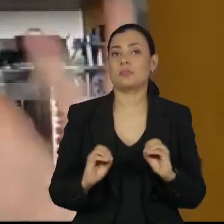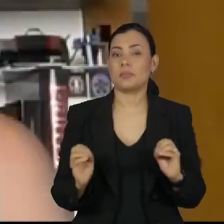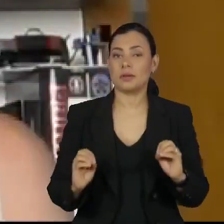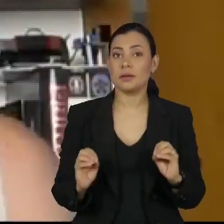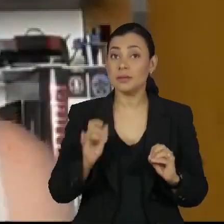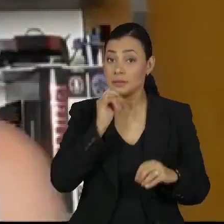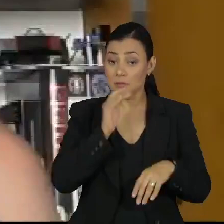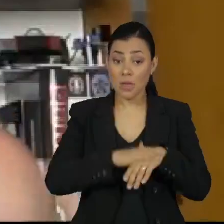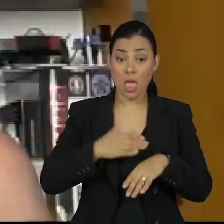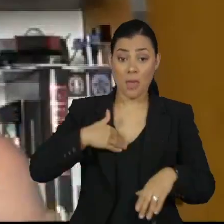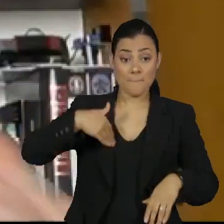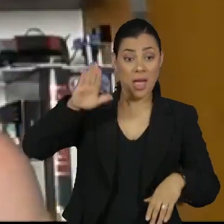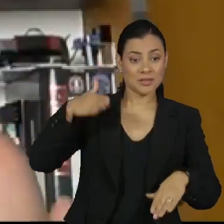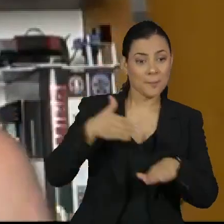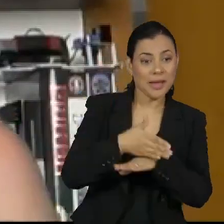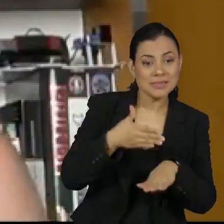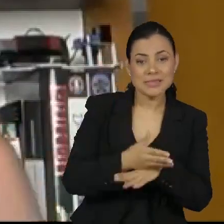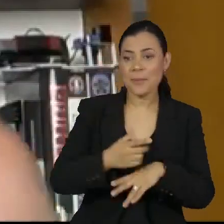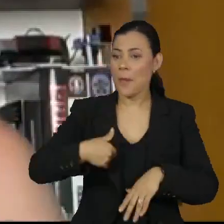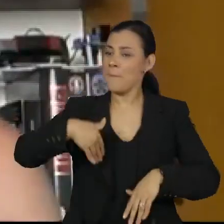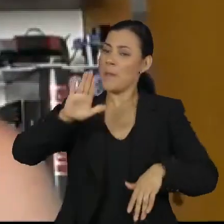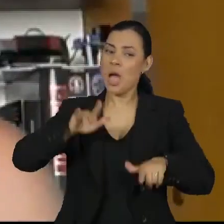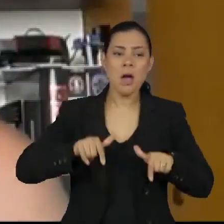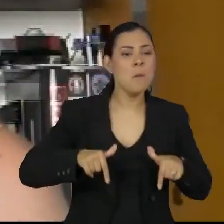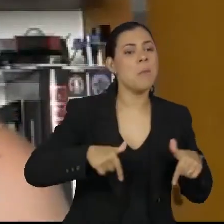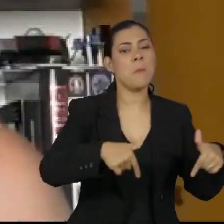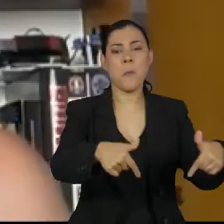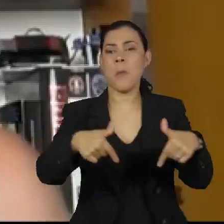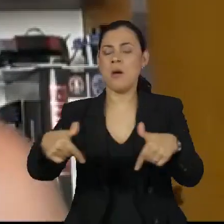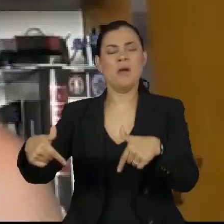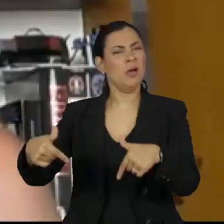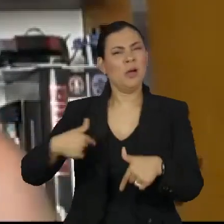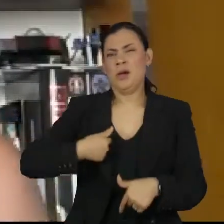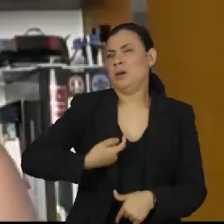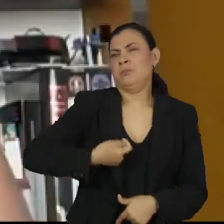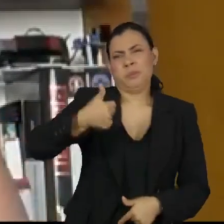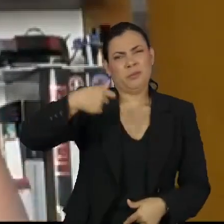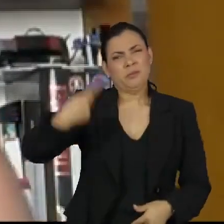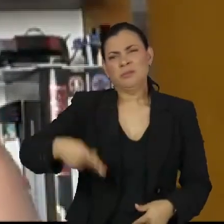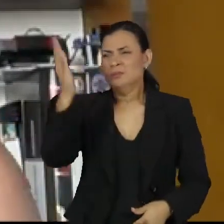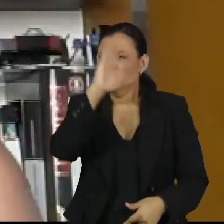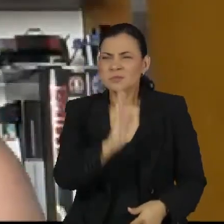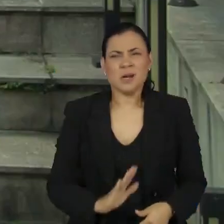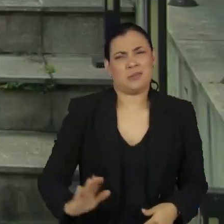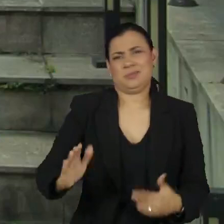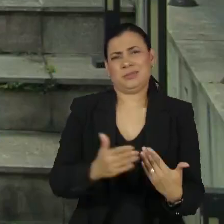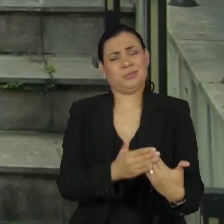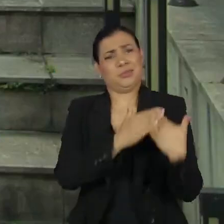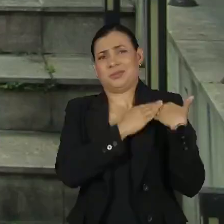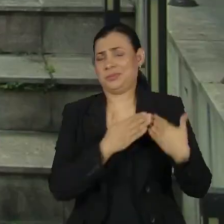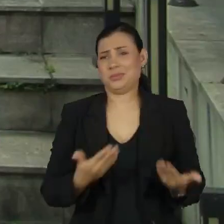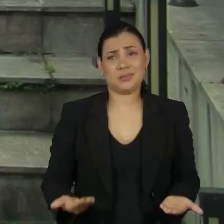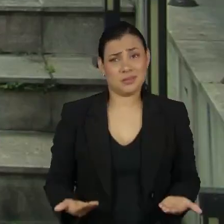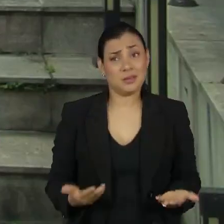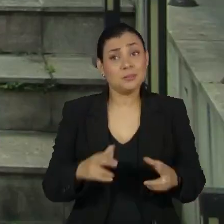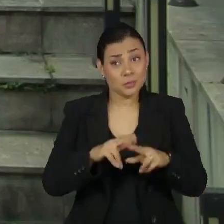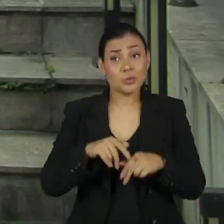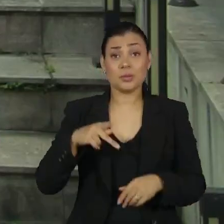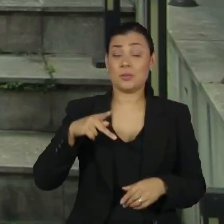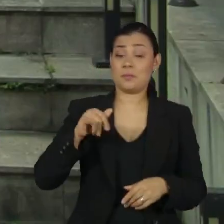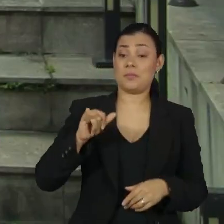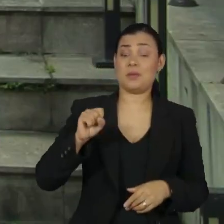se engajem mais, onde eles possam ir exercitando essa responsabilidade. O relatório do PISA